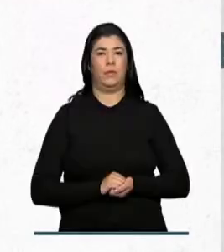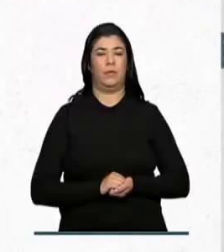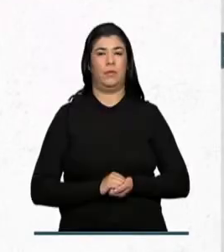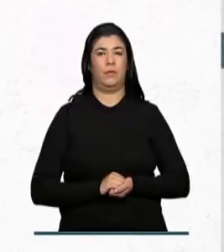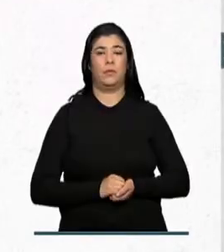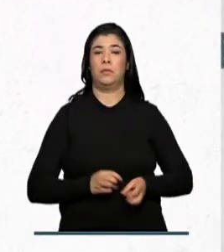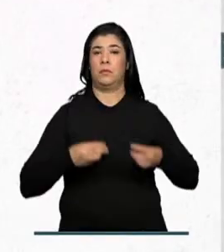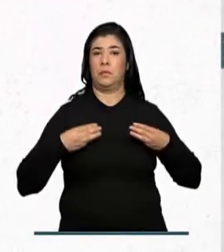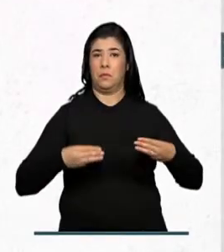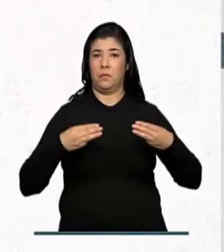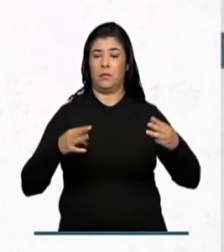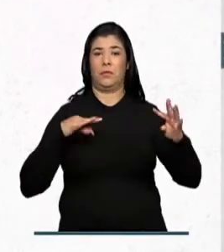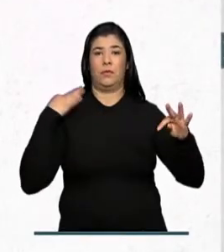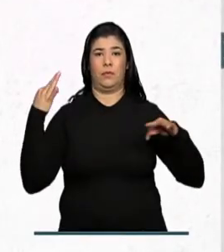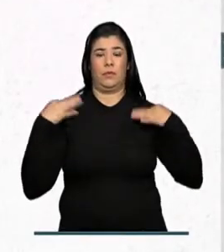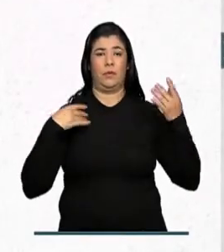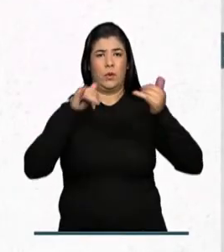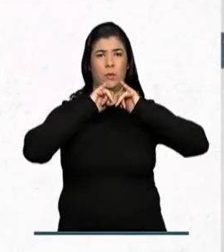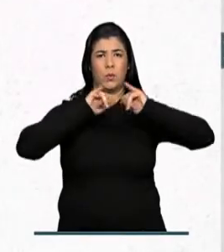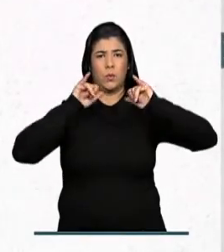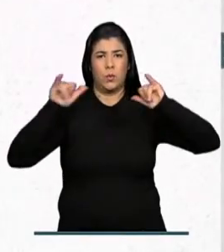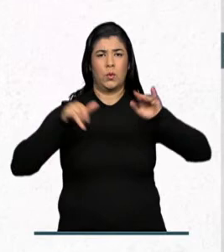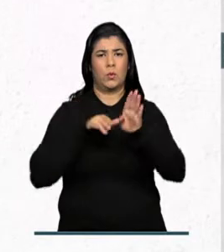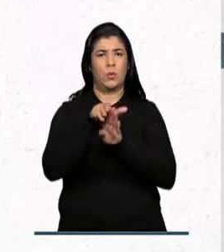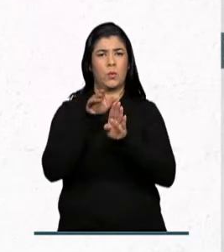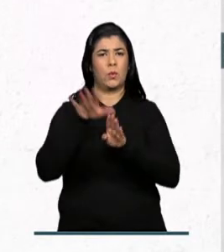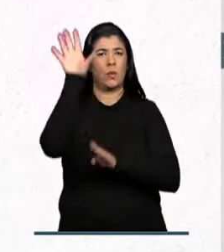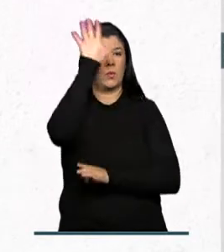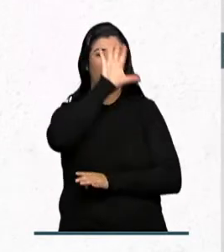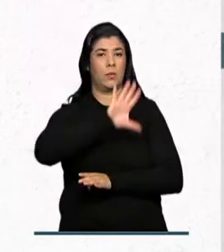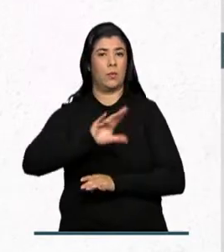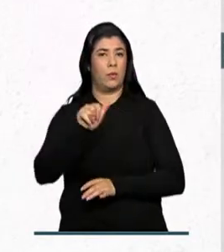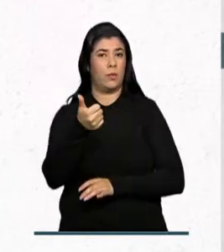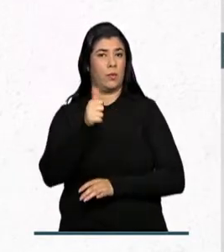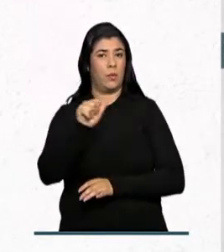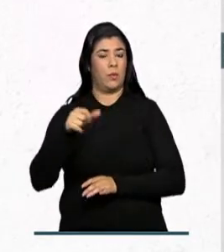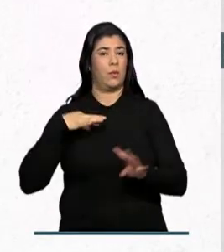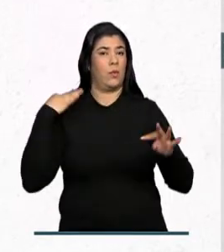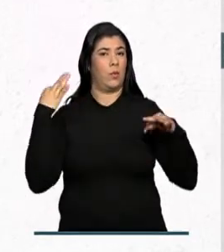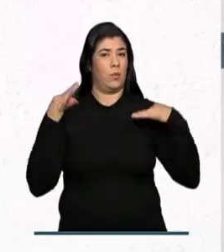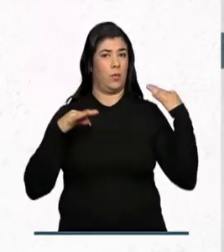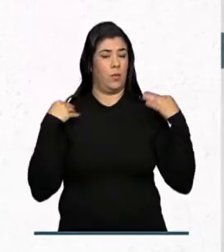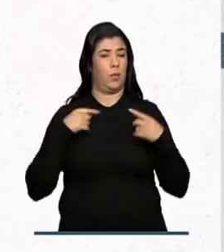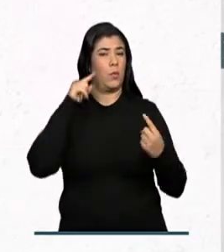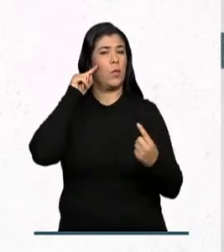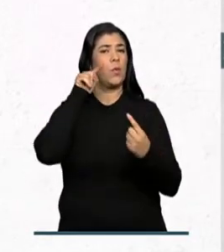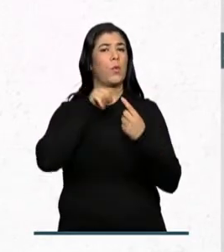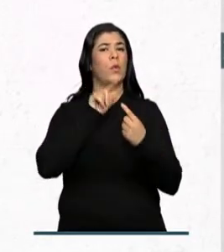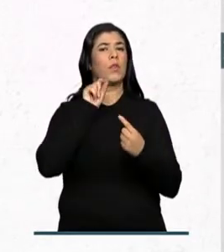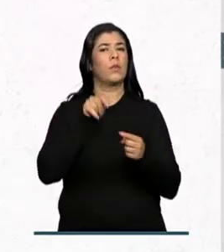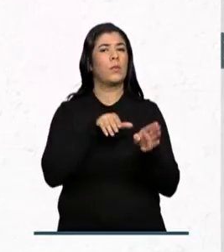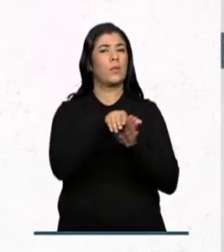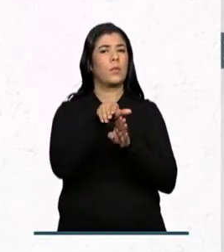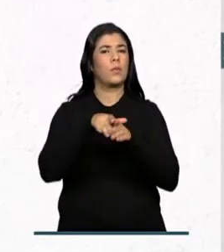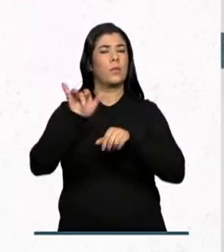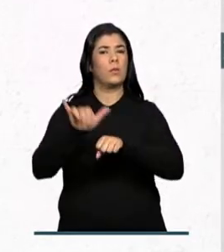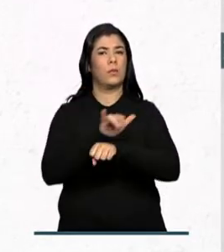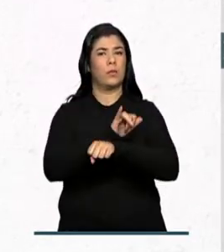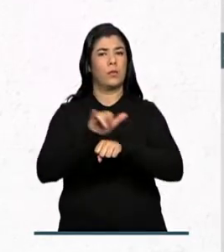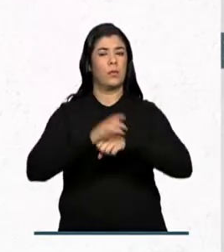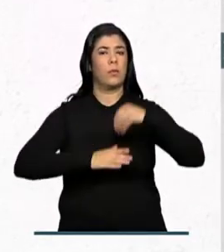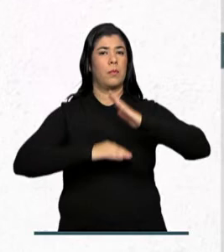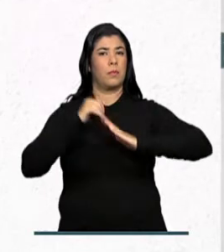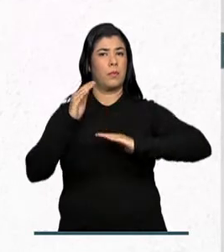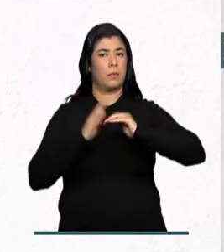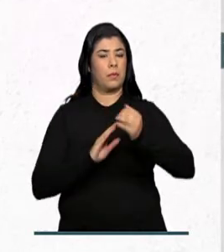O Ministério do Turismo lançou as diretrizes nacionais para a qualificação em turismo. O objetivo é orientar estrategicamente as